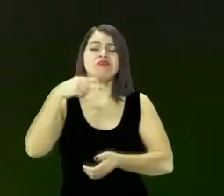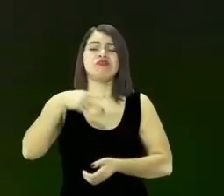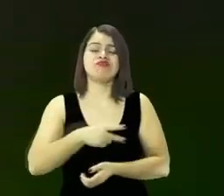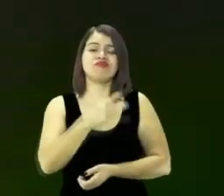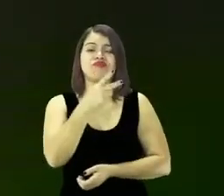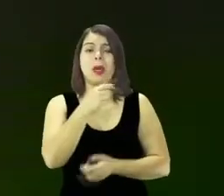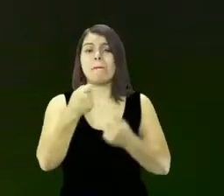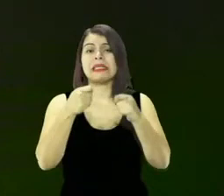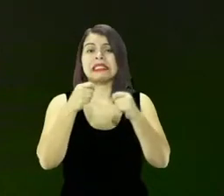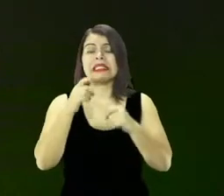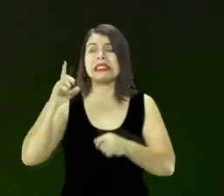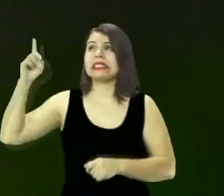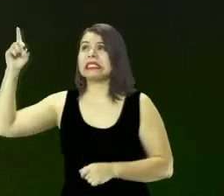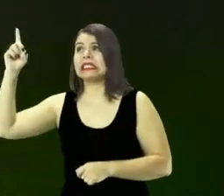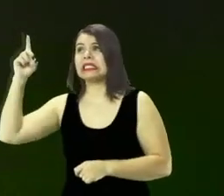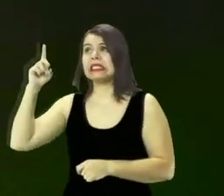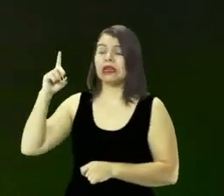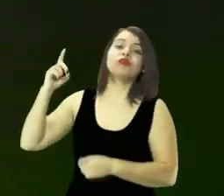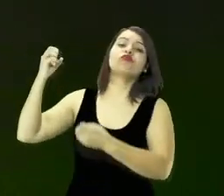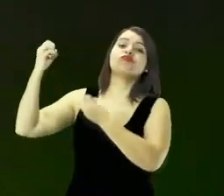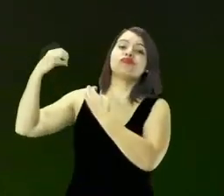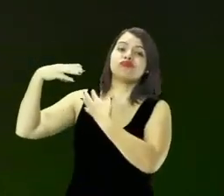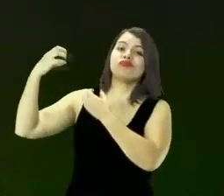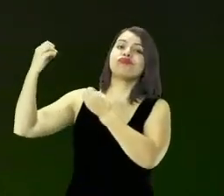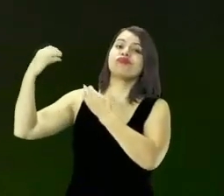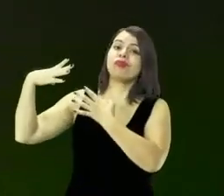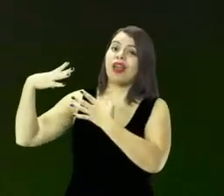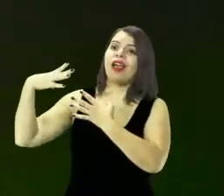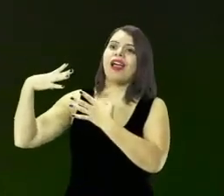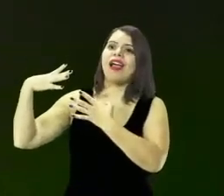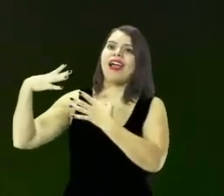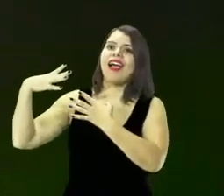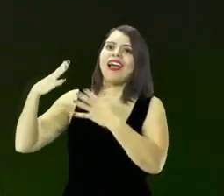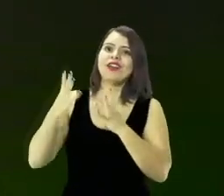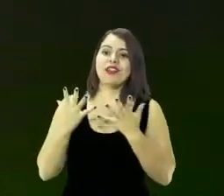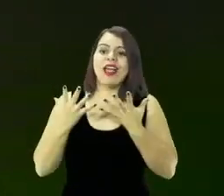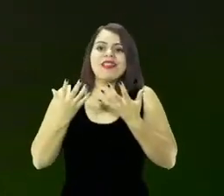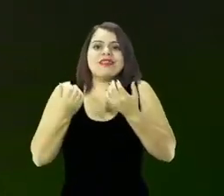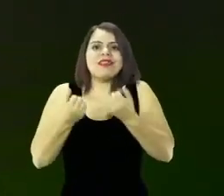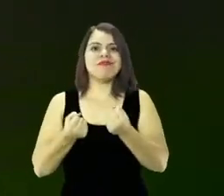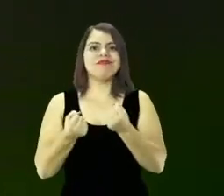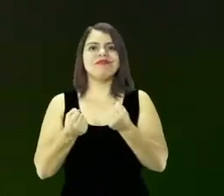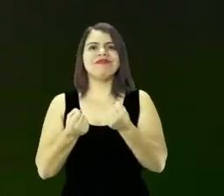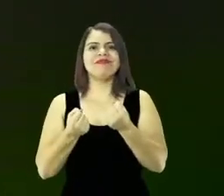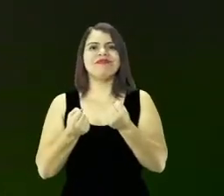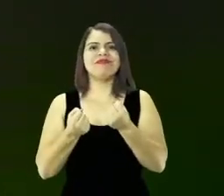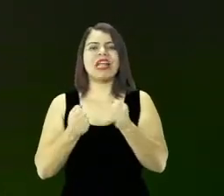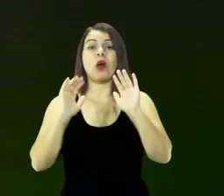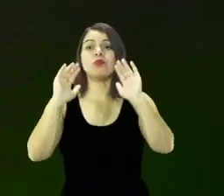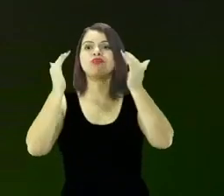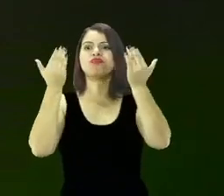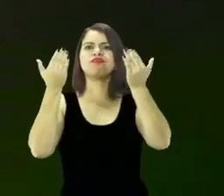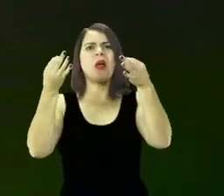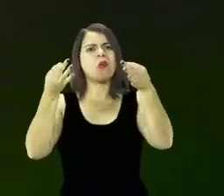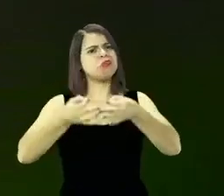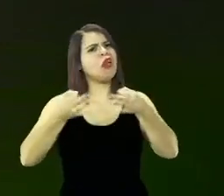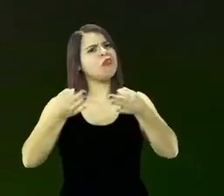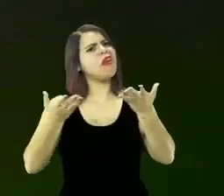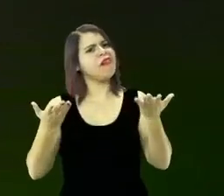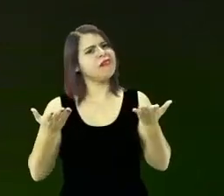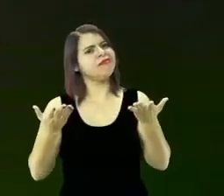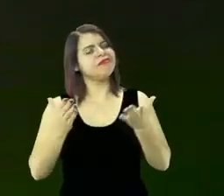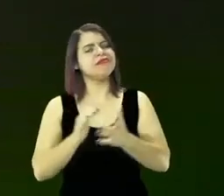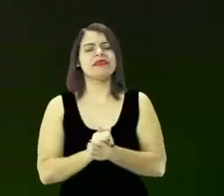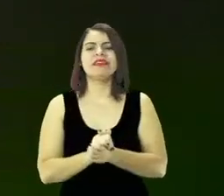E quando essa intervenção acontece, elas começam a acertar. Aquelas áreas que elas derrapavam demais, que elas achavam que nunca iam